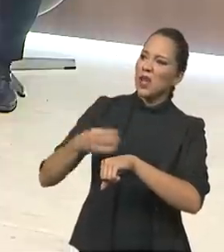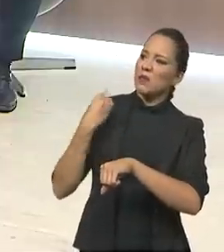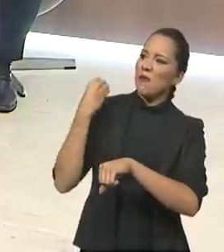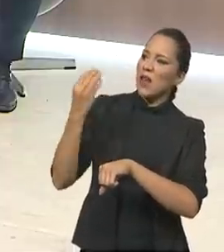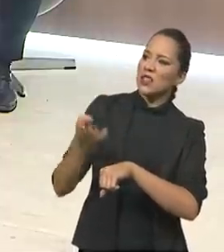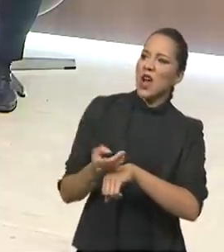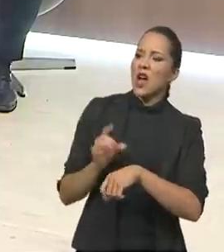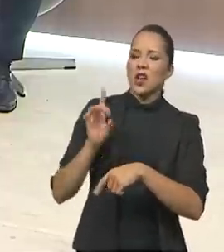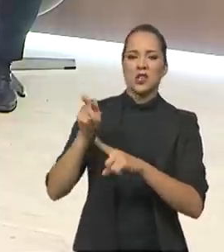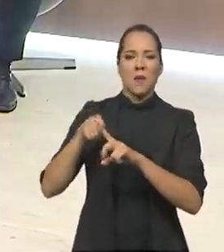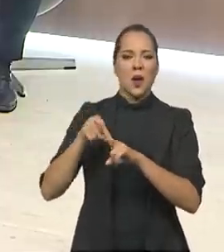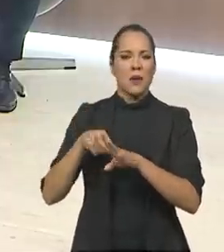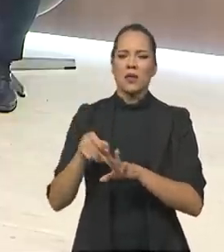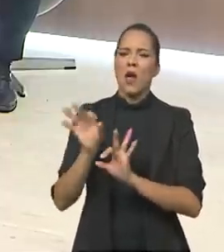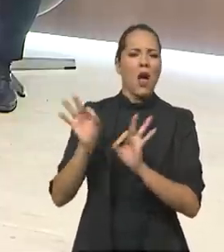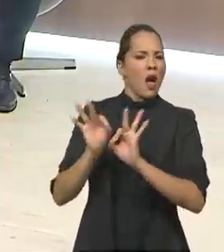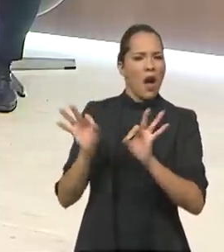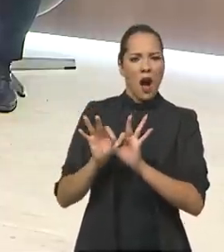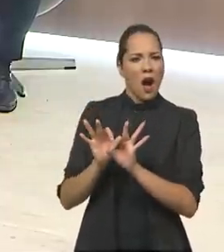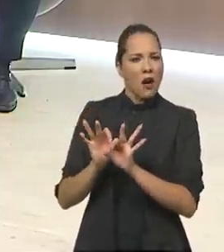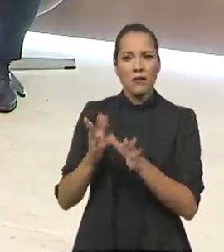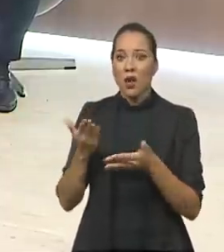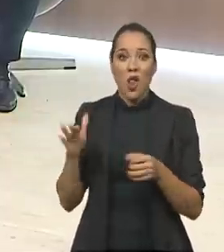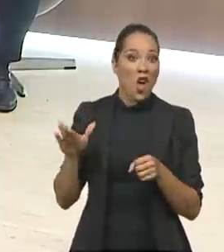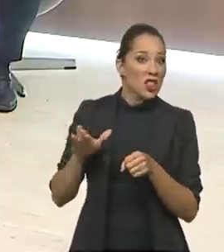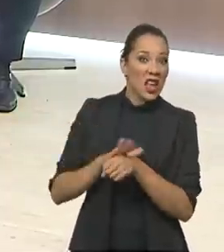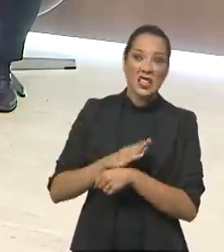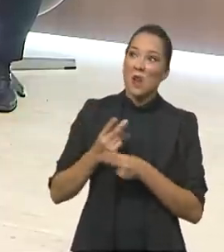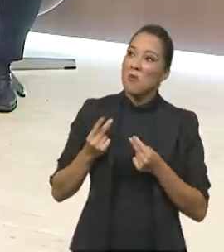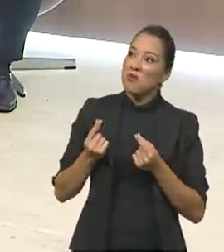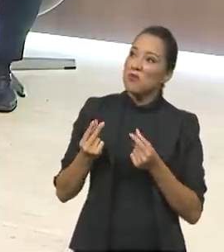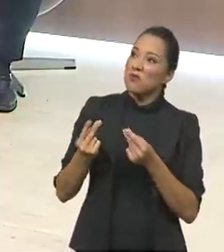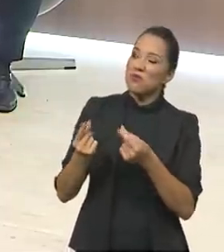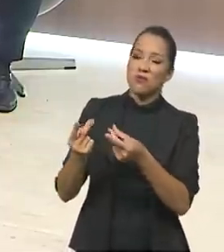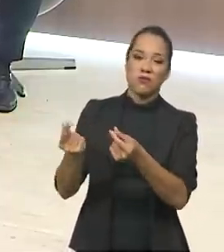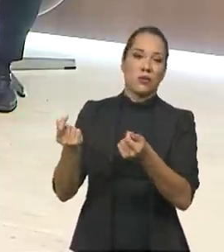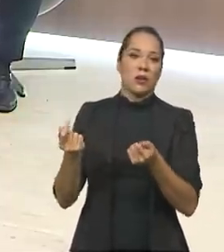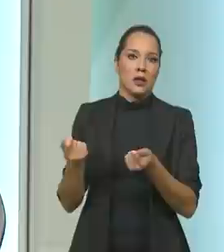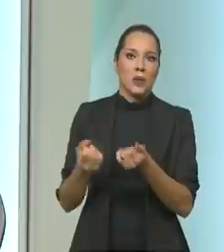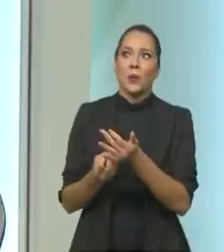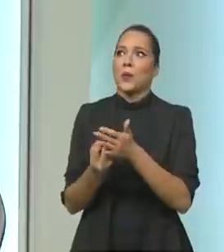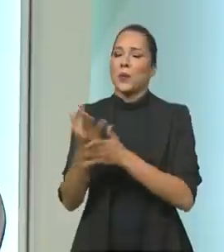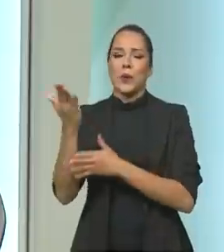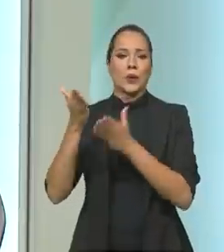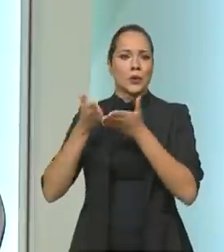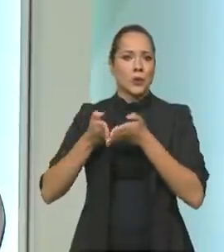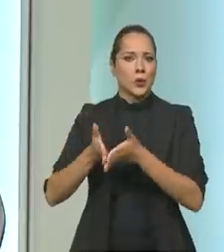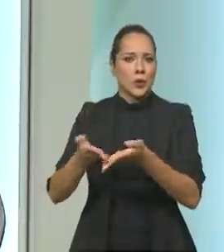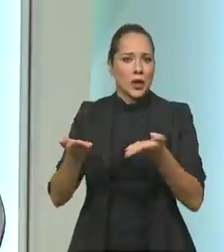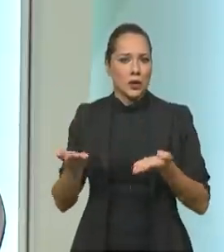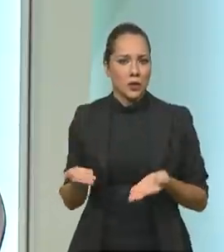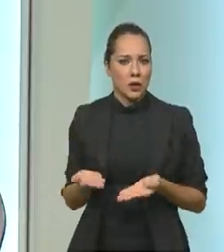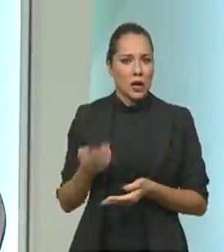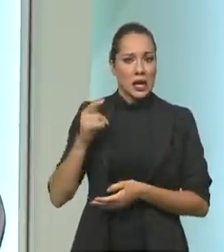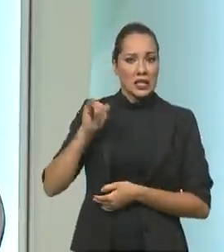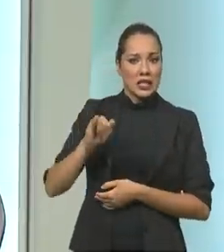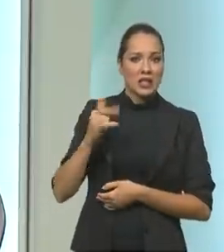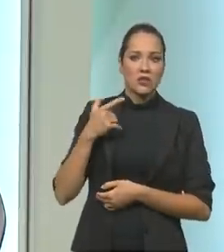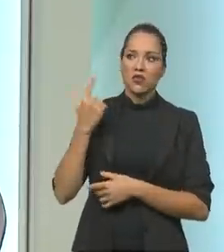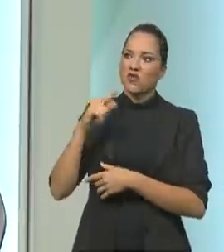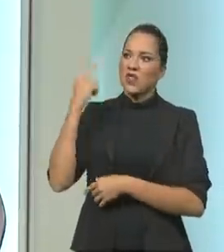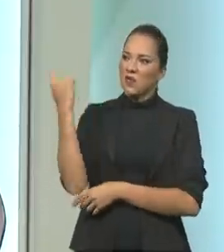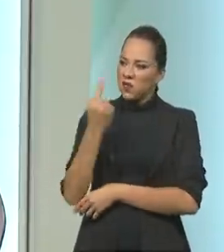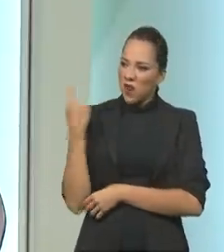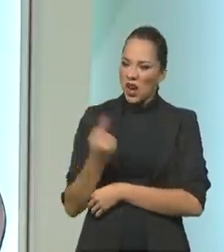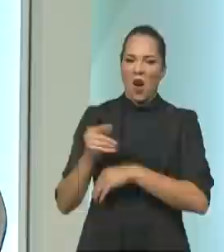Por quê? Porque nós temos a vocação para ter perenidade na atividade de cruzeiro. Se nós tivéssemos furacão,